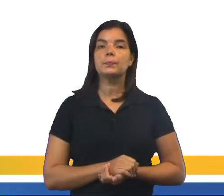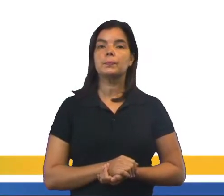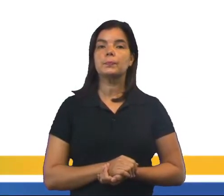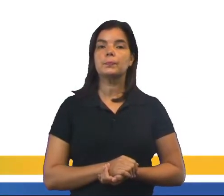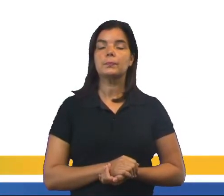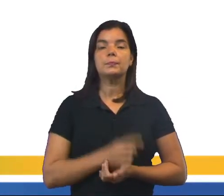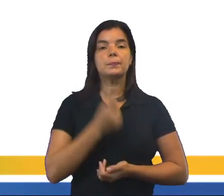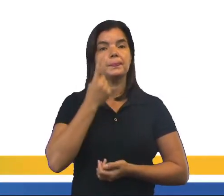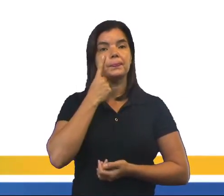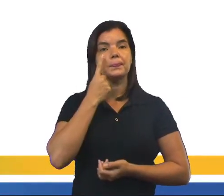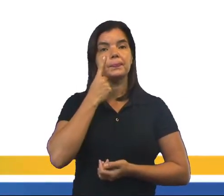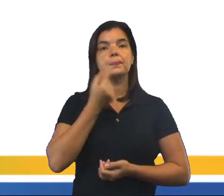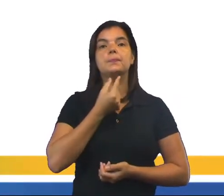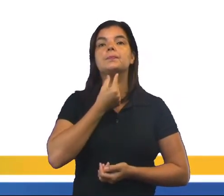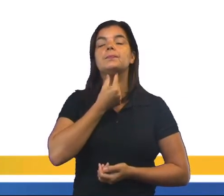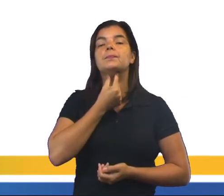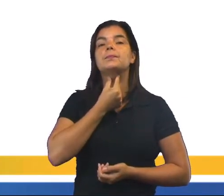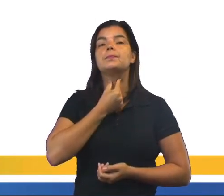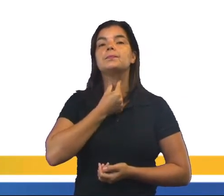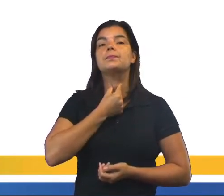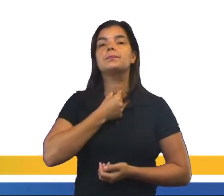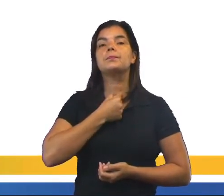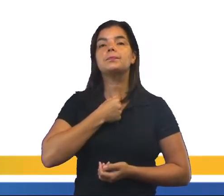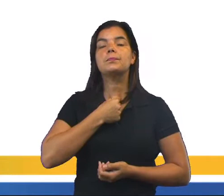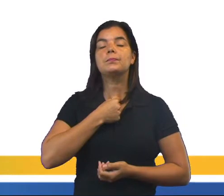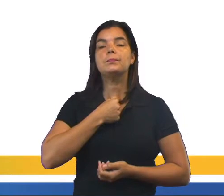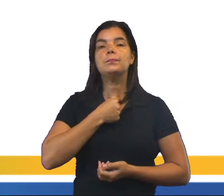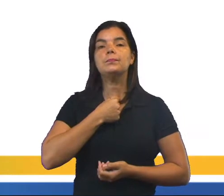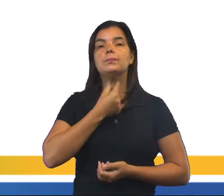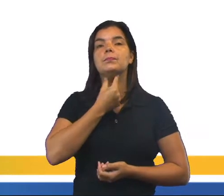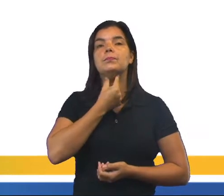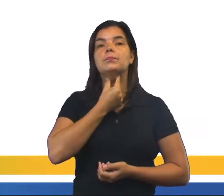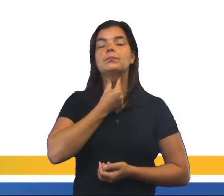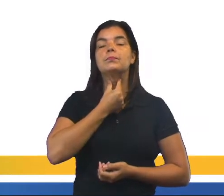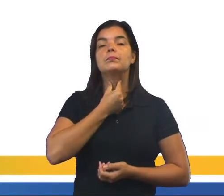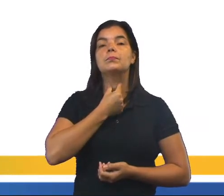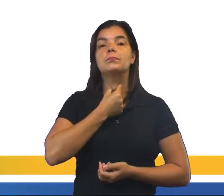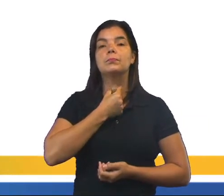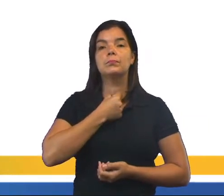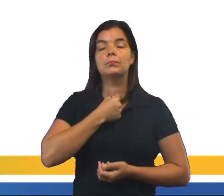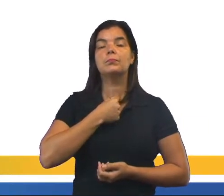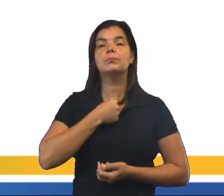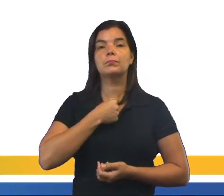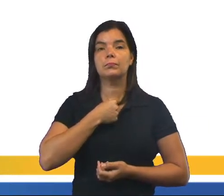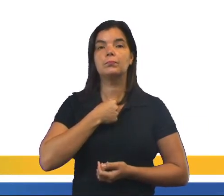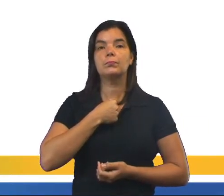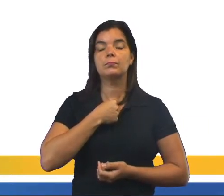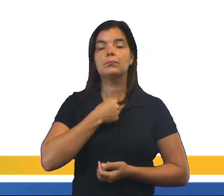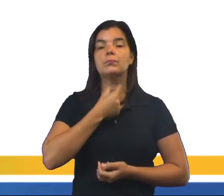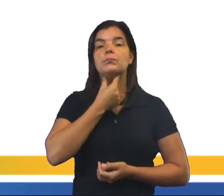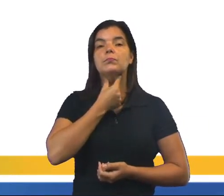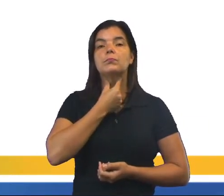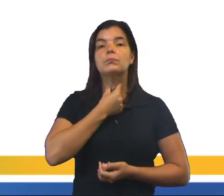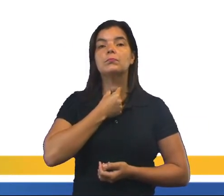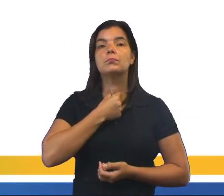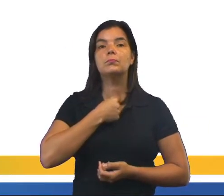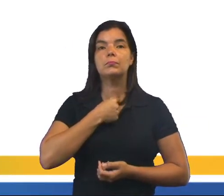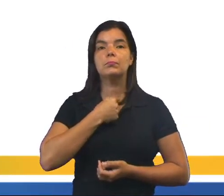Olha só a faringe. Só um pouquinho. Olha só a faringe, né? Ela fica localizada bem nesse local.